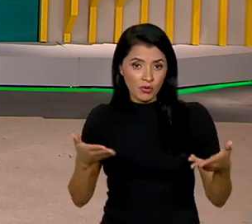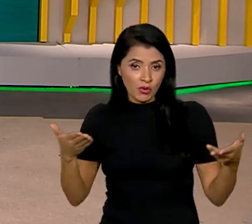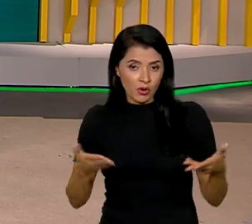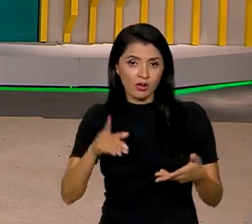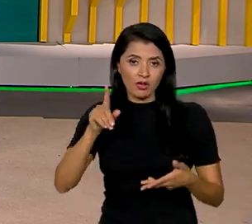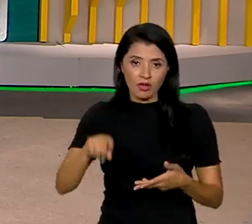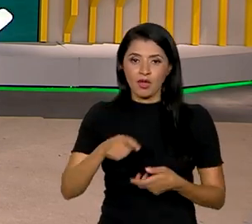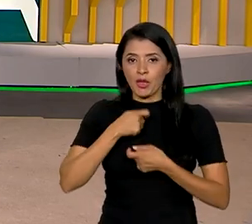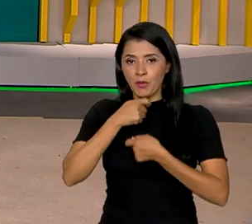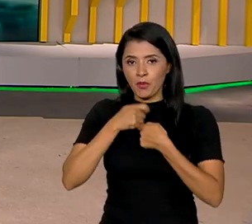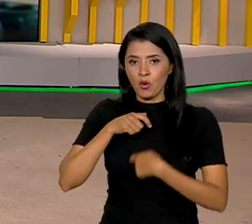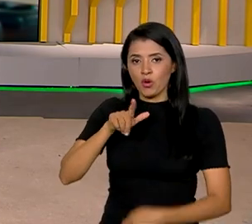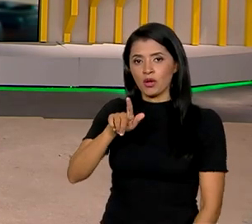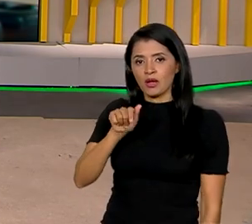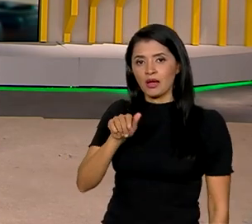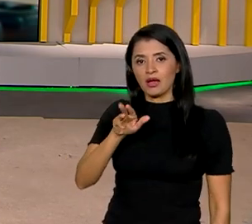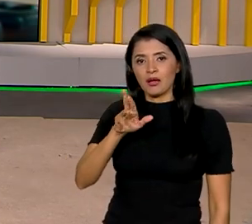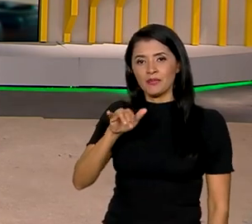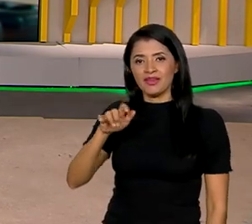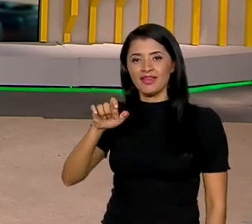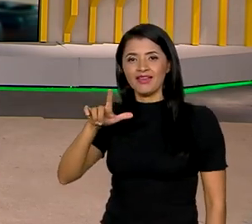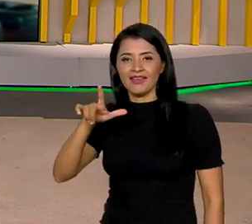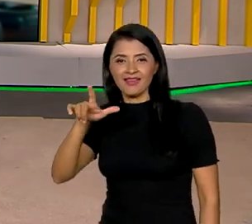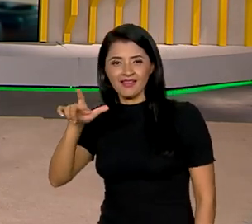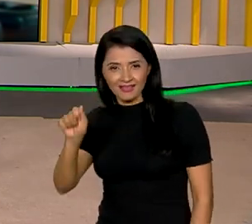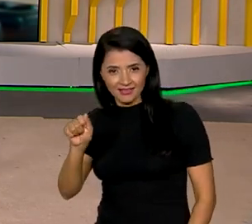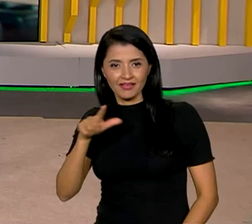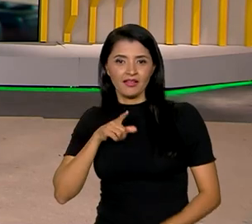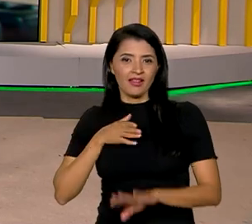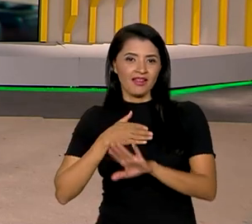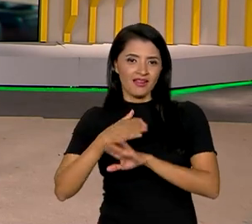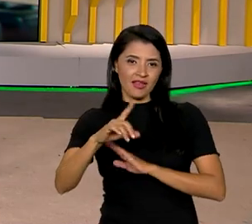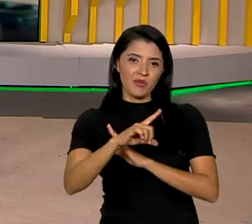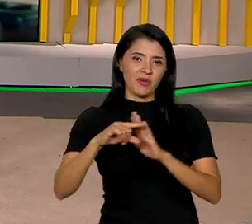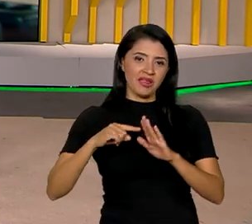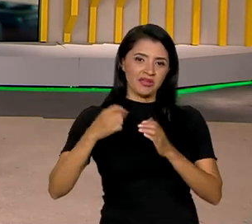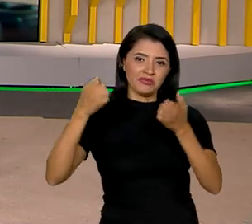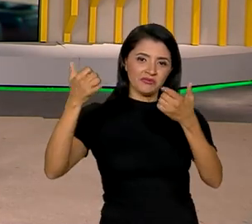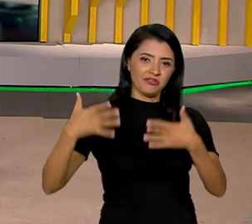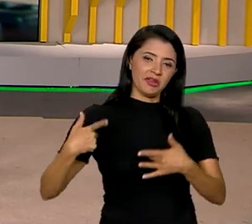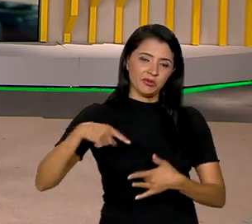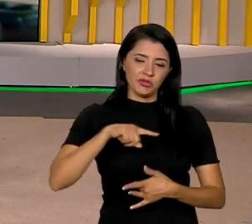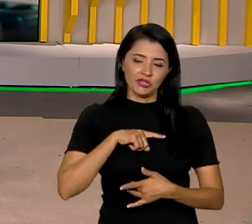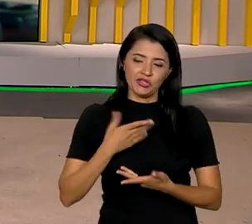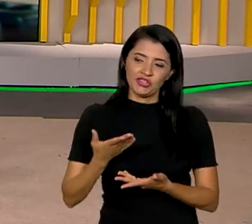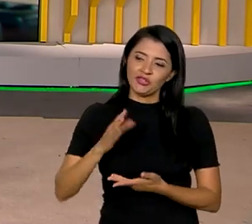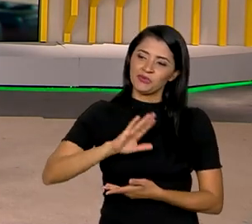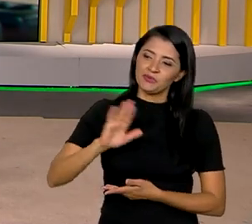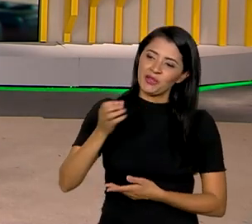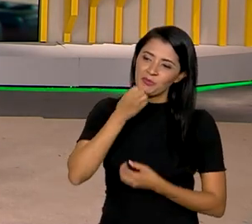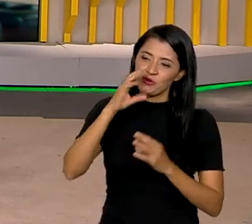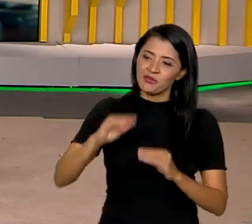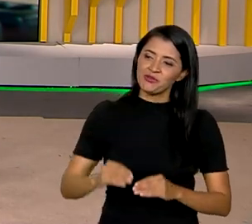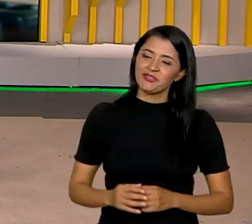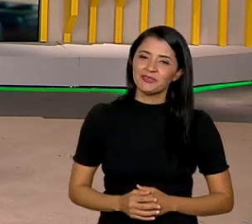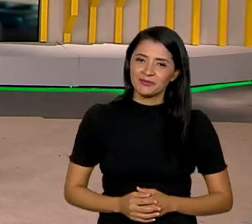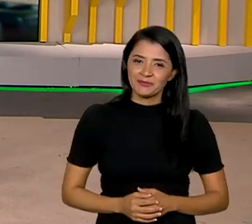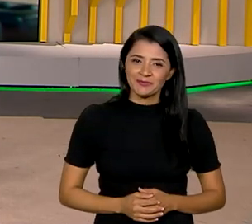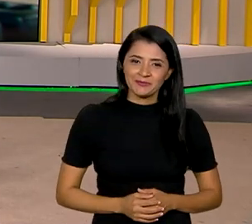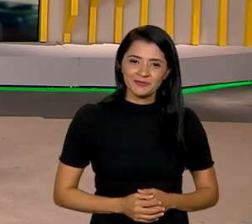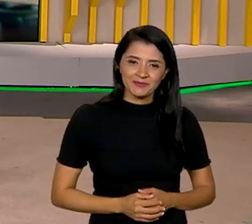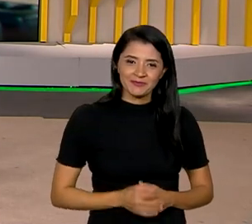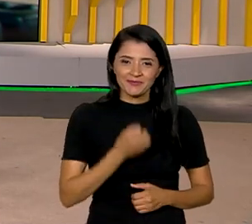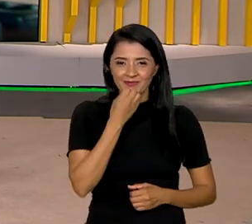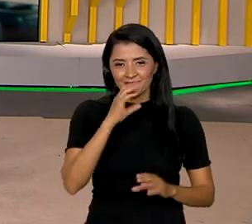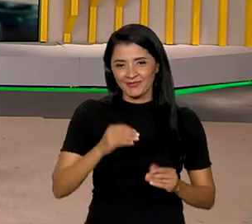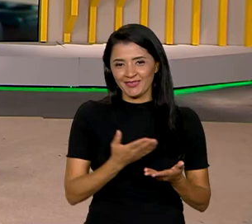é a repórter Gabriela Noronha, que fala com a gente direto do Palácio do Planalto. Olá, Gabi, boa noite. Boa